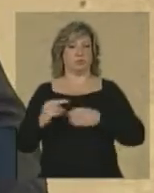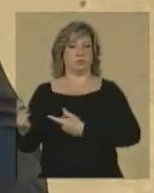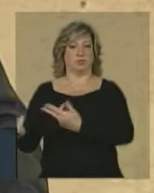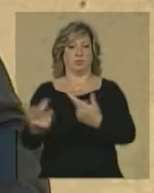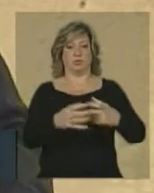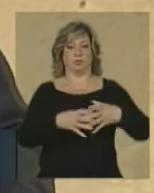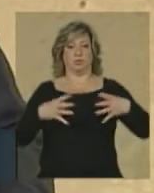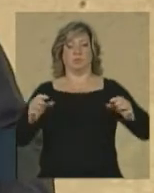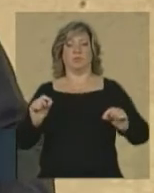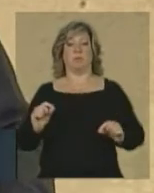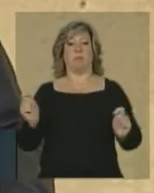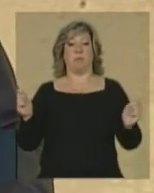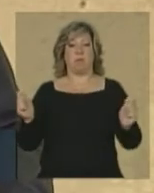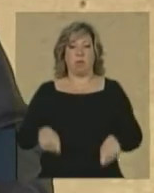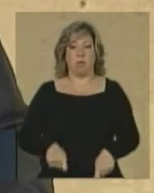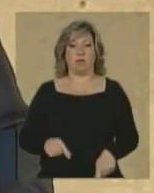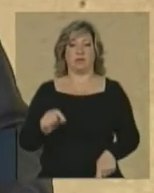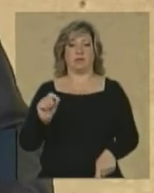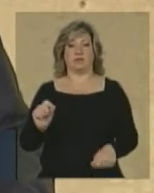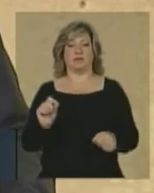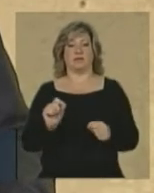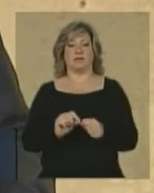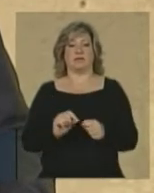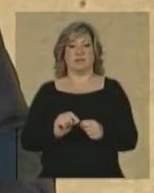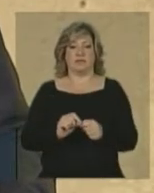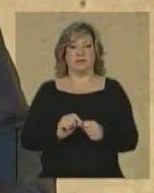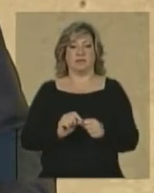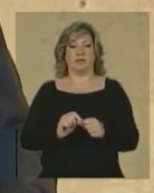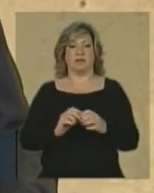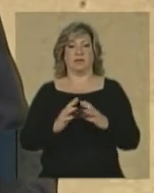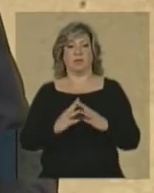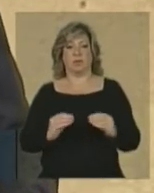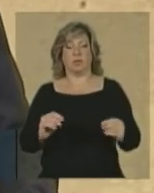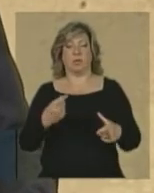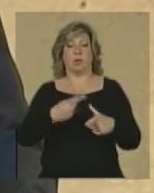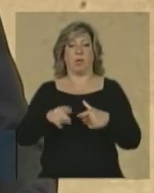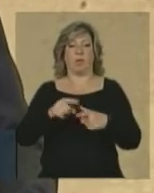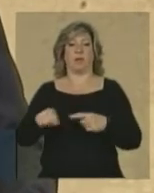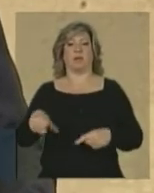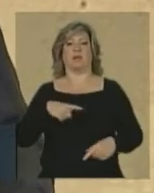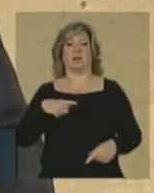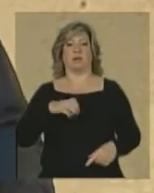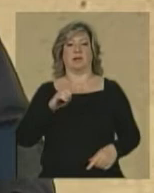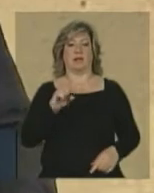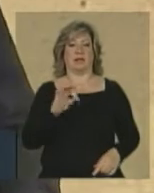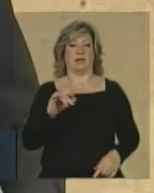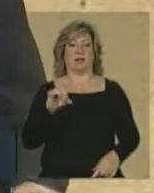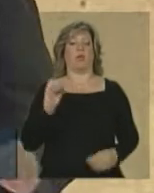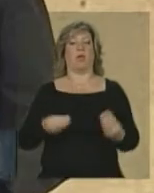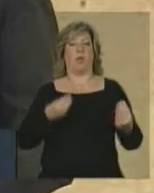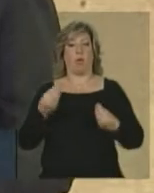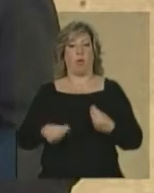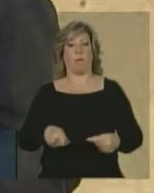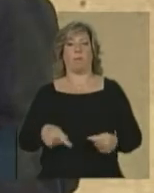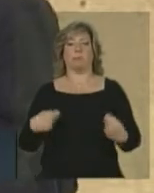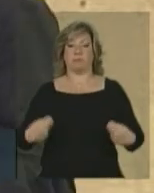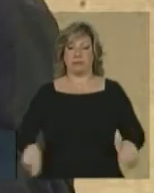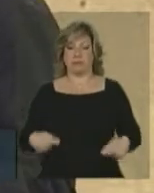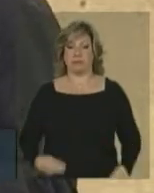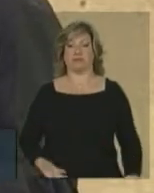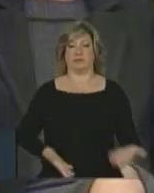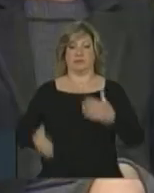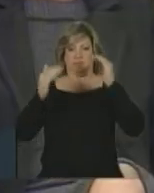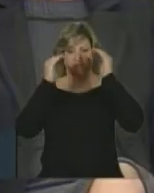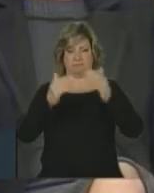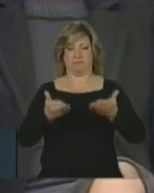pudesse tratar de questões de Estado como elas devem ser tratadas. Senhora presidenta,